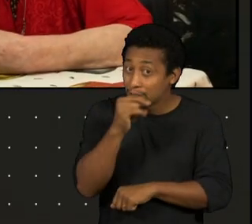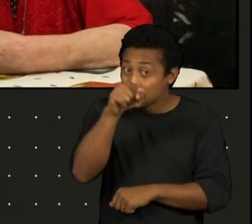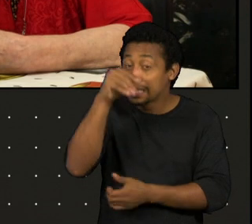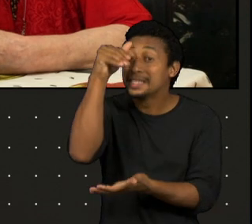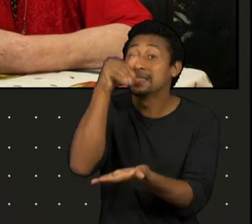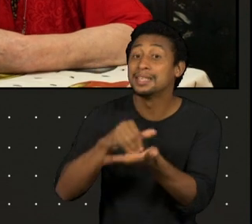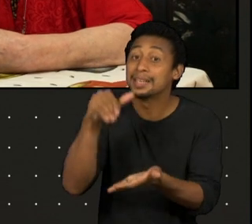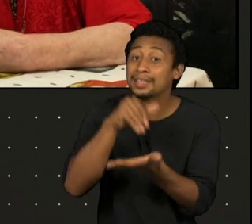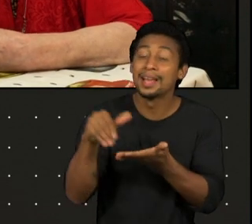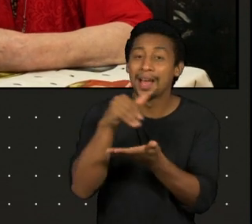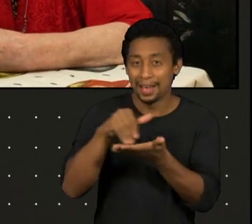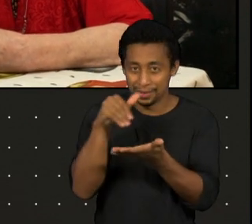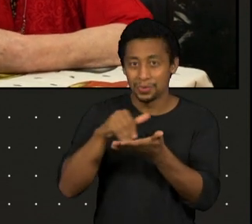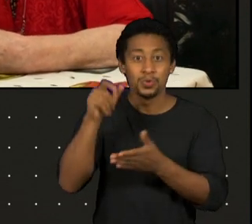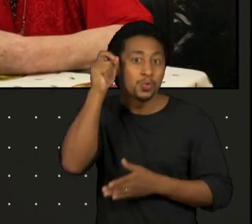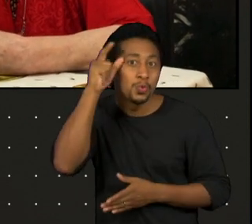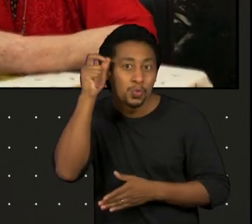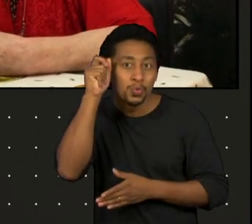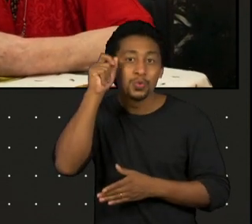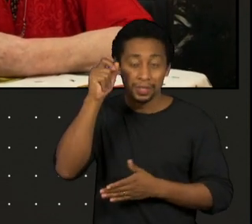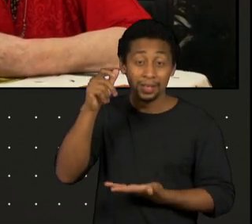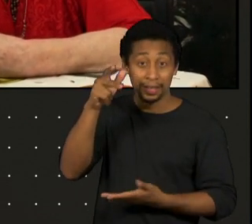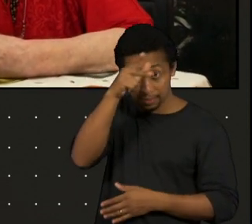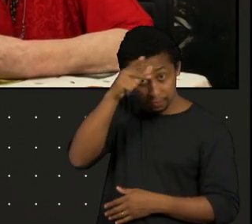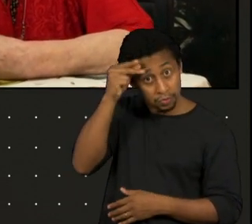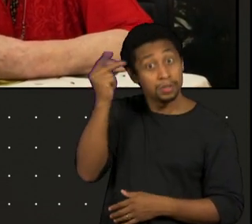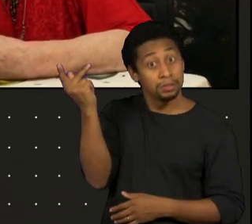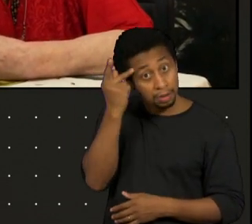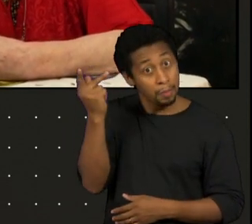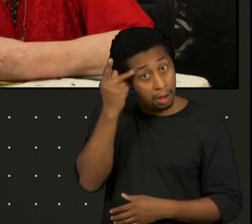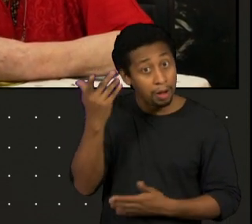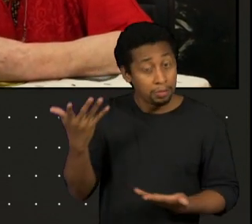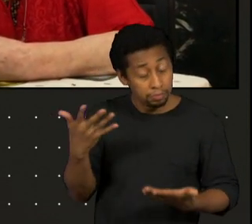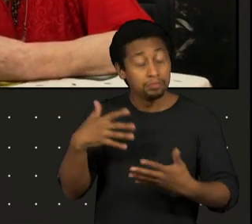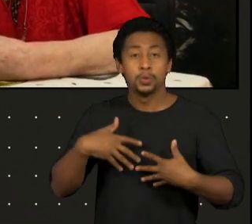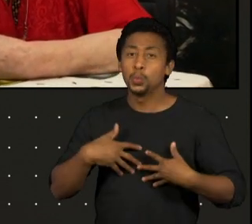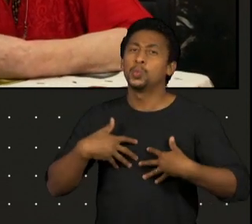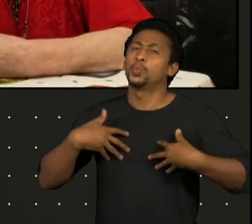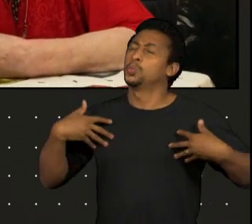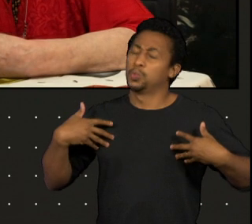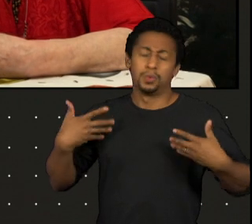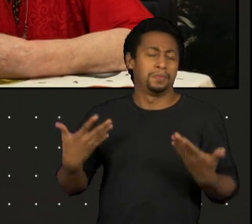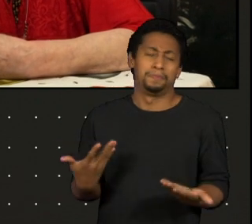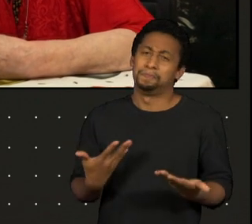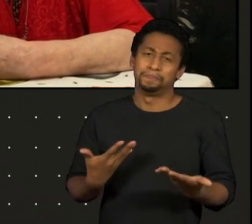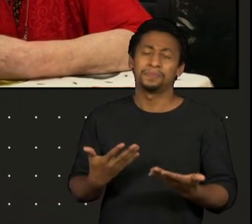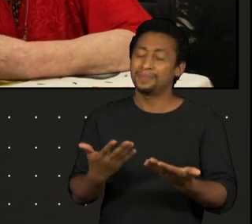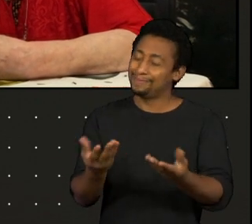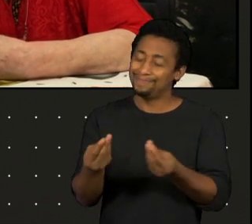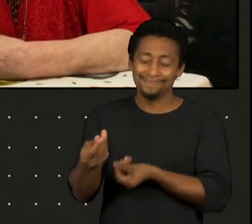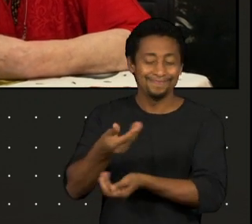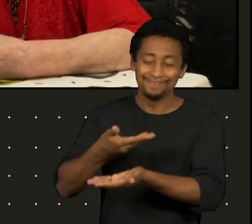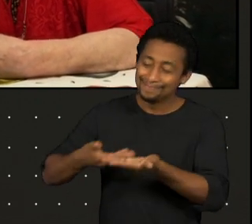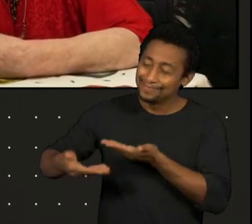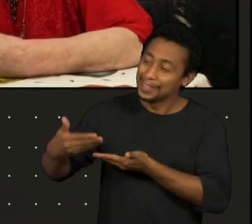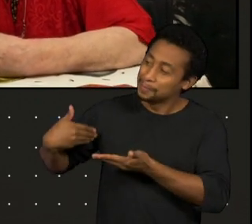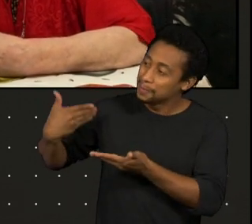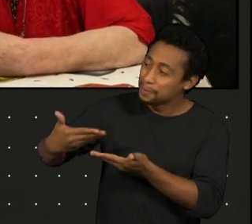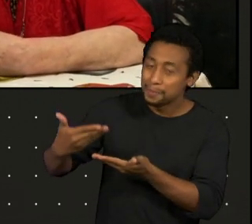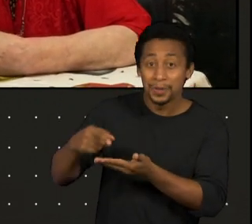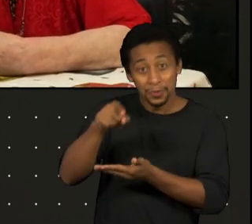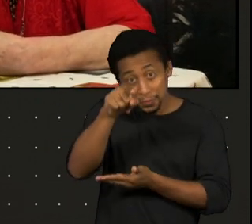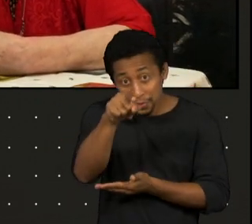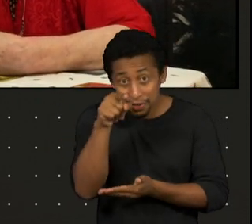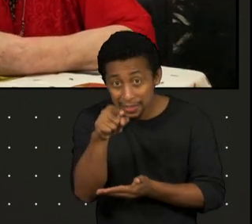Cultura do município de São Paulo. Uma grande honra, principalmente por saber isso. Somos frutos, e você é